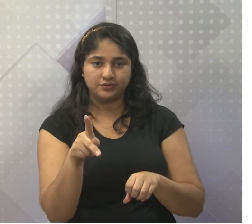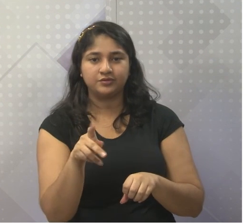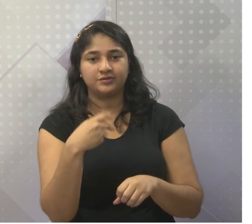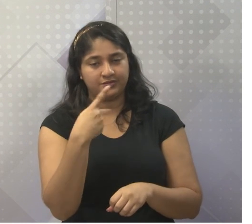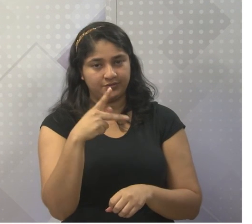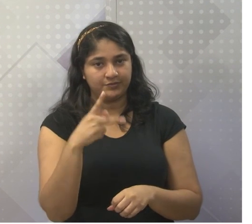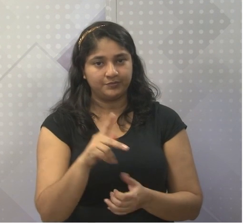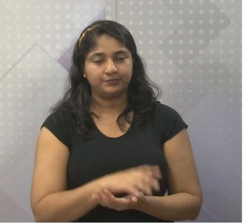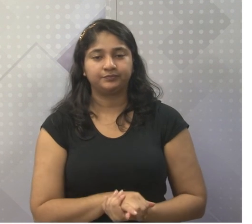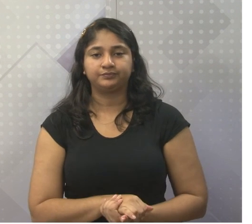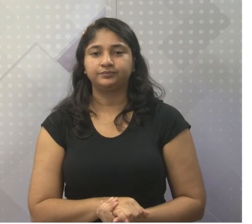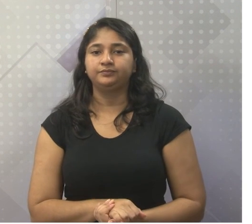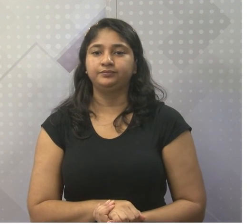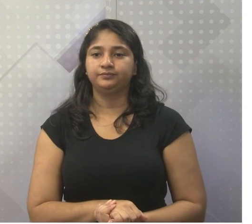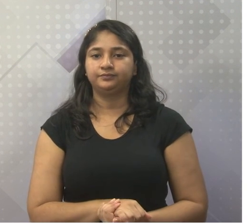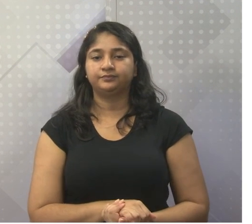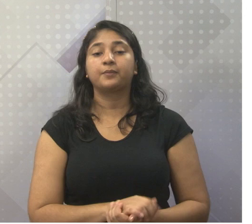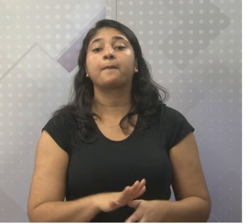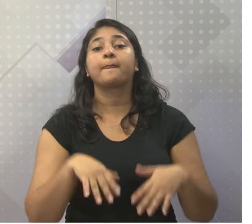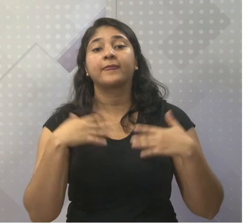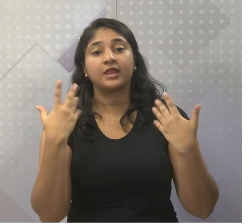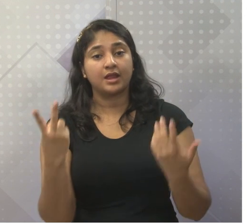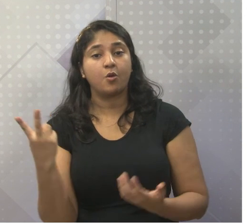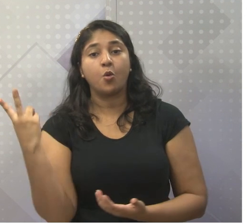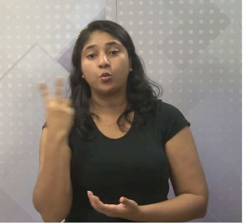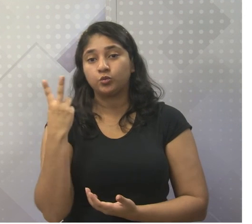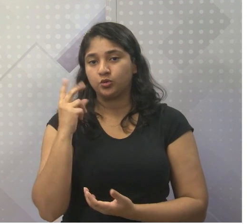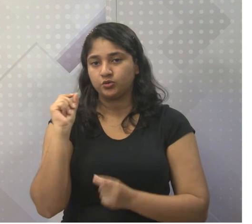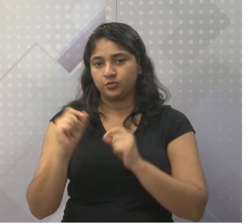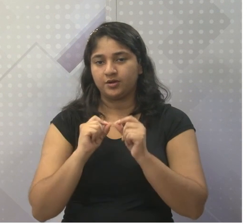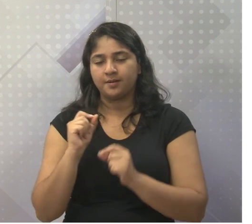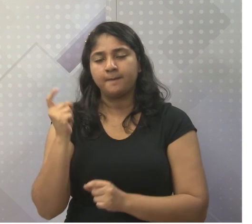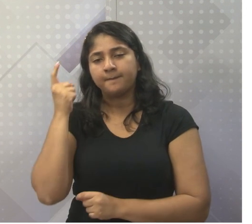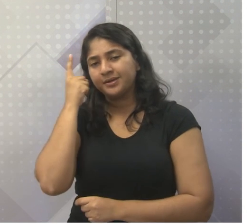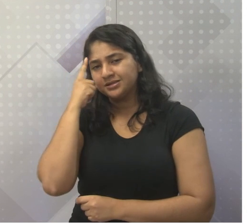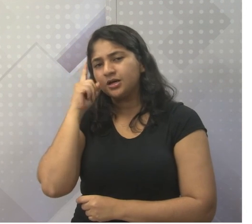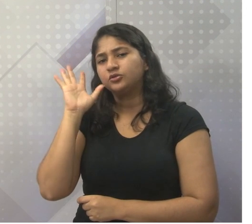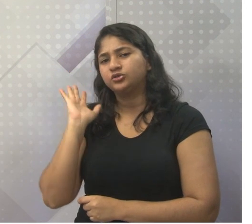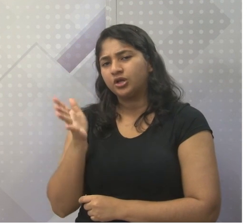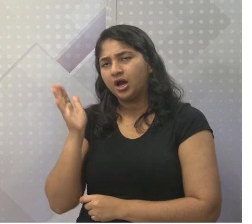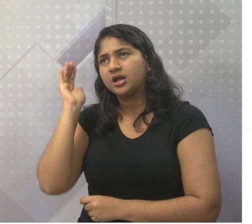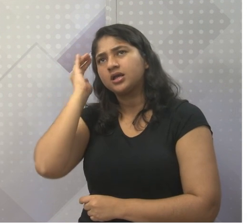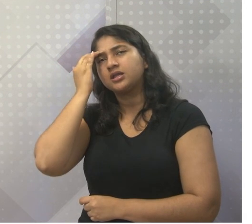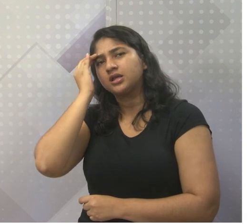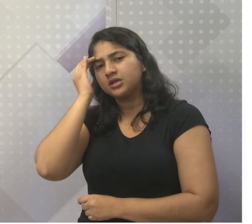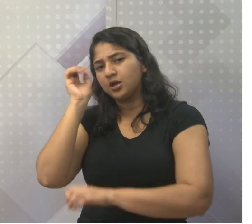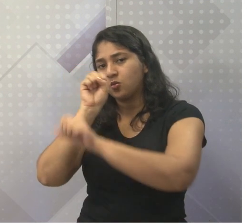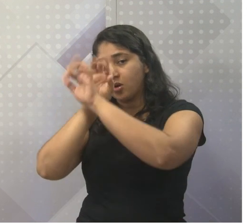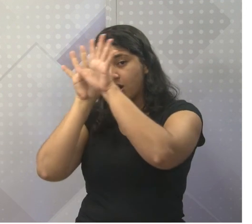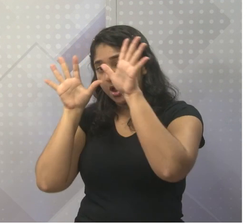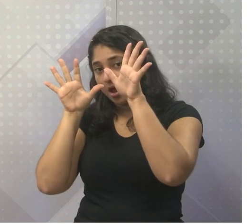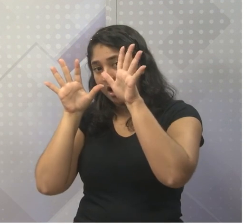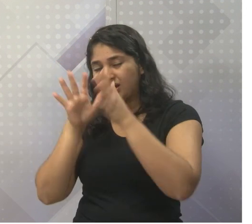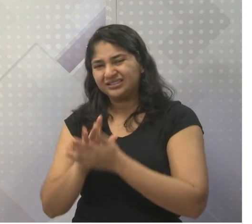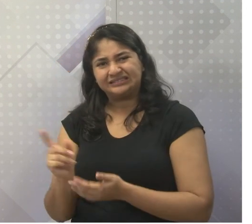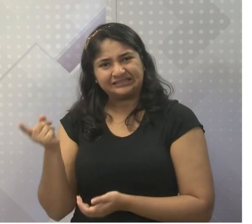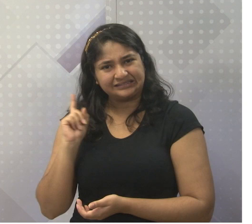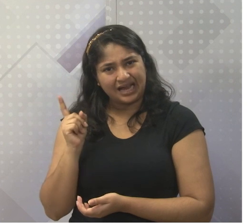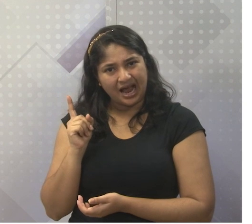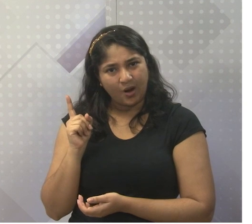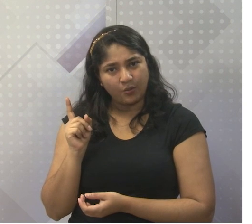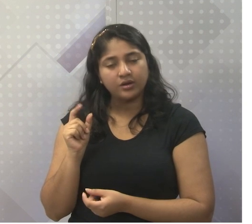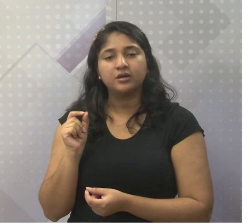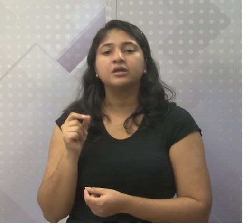E dois. Aí vai partir de vocês. Pensaram? Entenderam? Compreenderam? Não. Então,